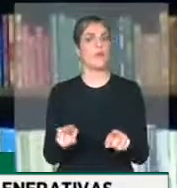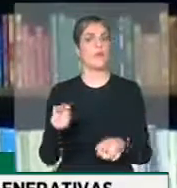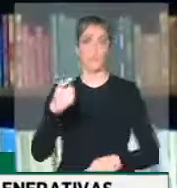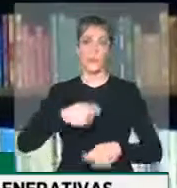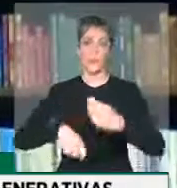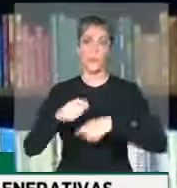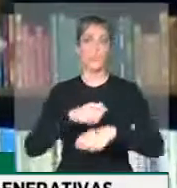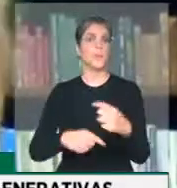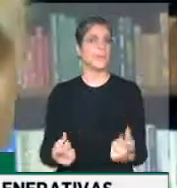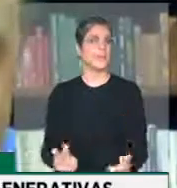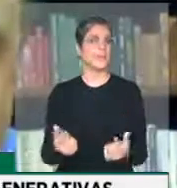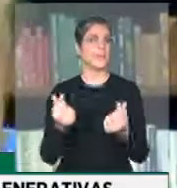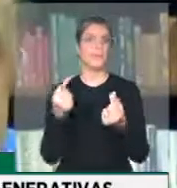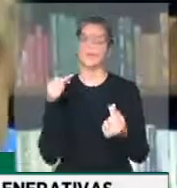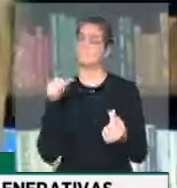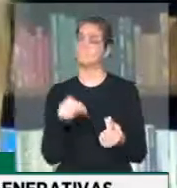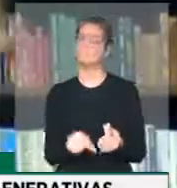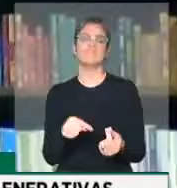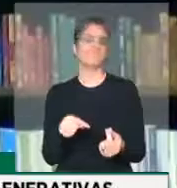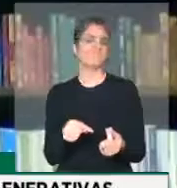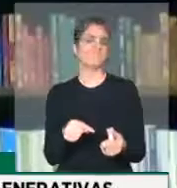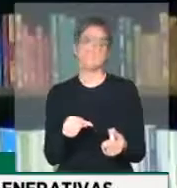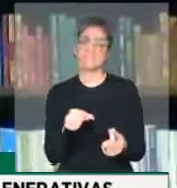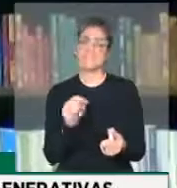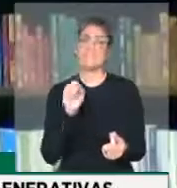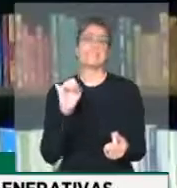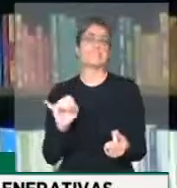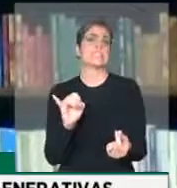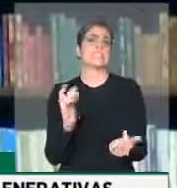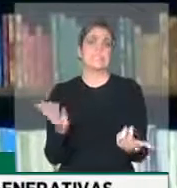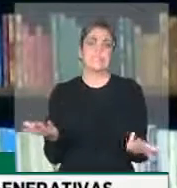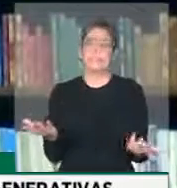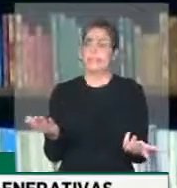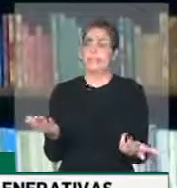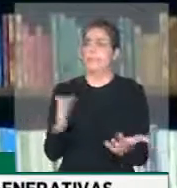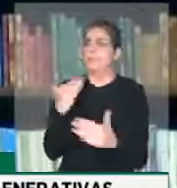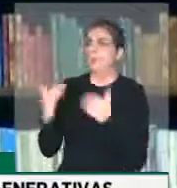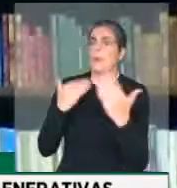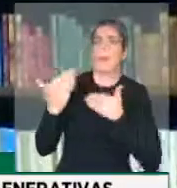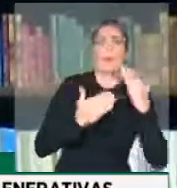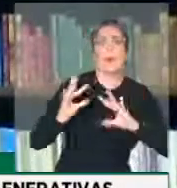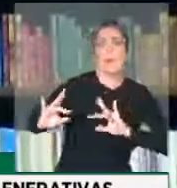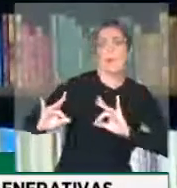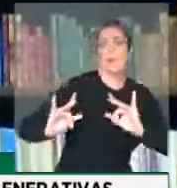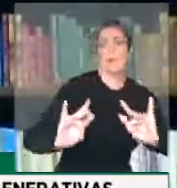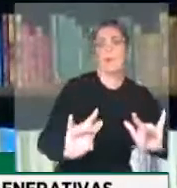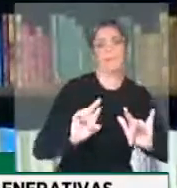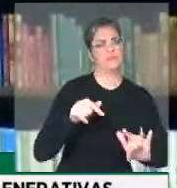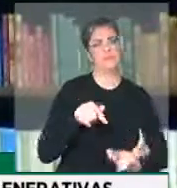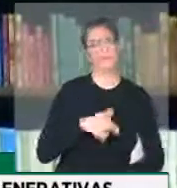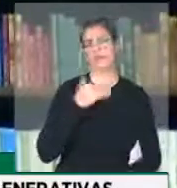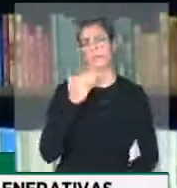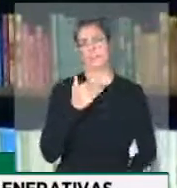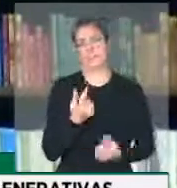economia não vai prosperar, se milhares de vidas forem dizimadas, como de fato estão sendo.